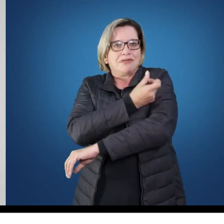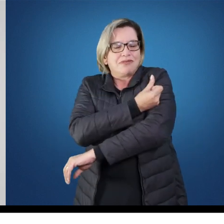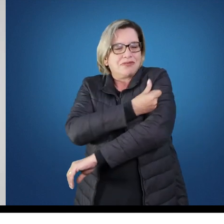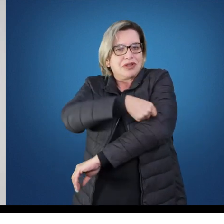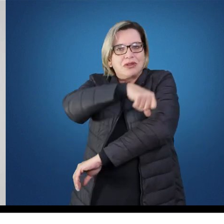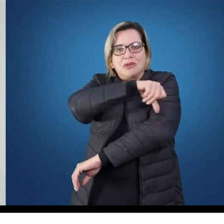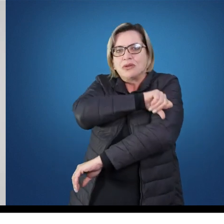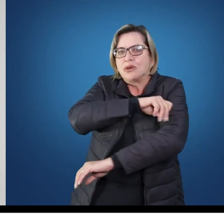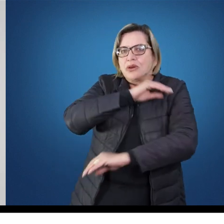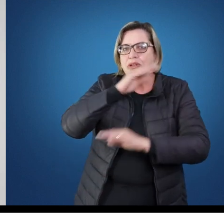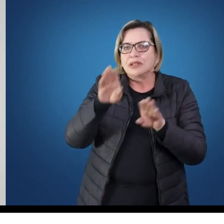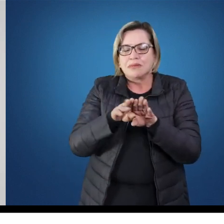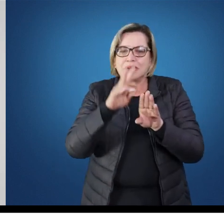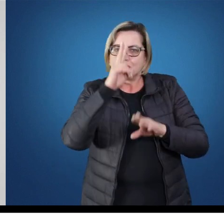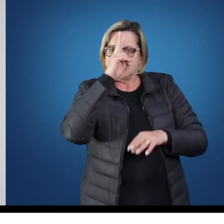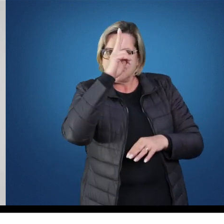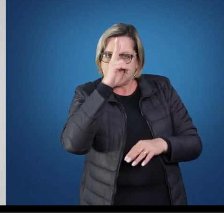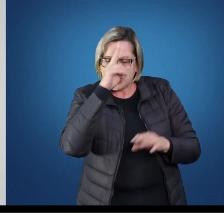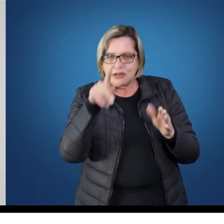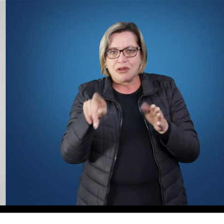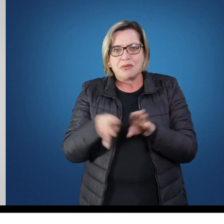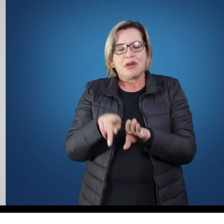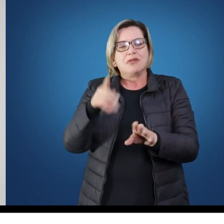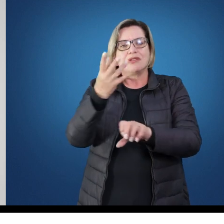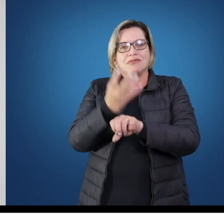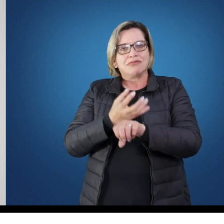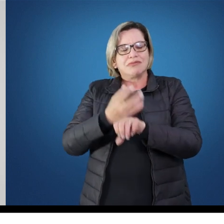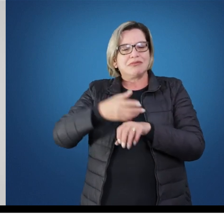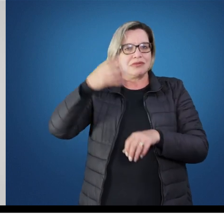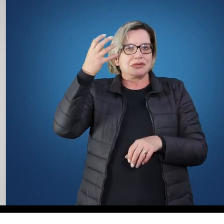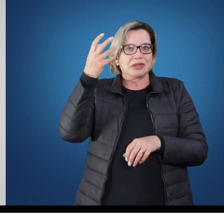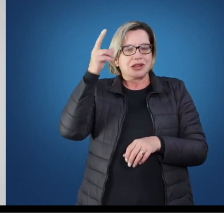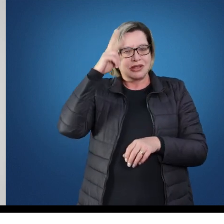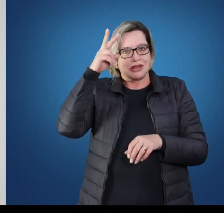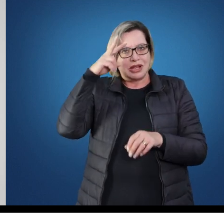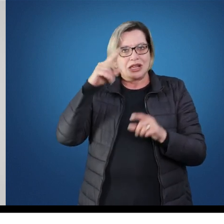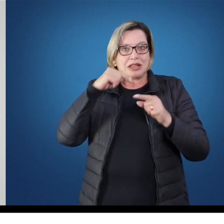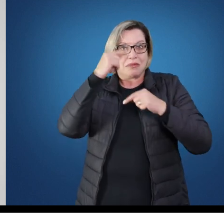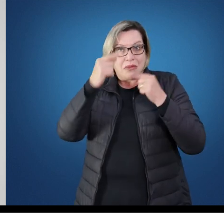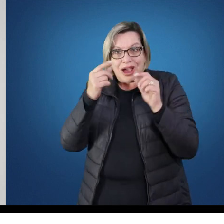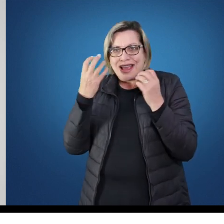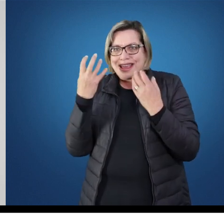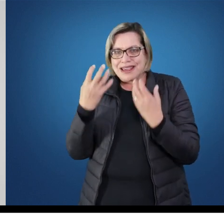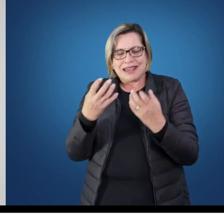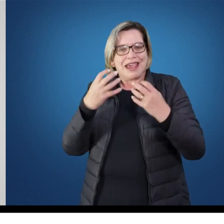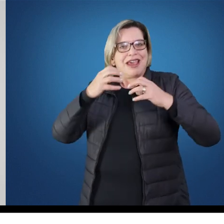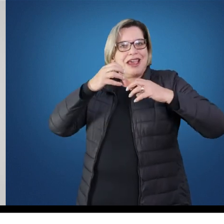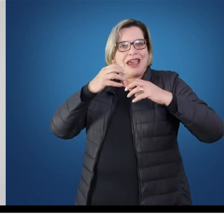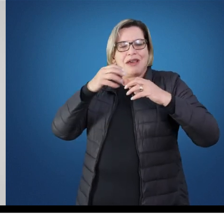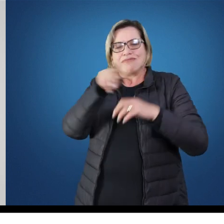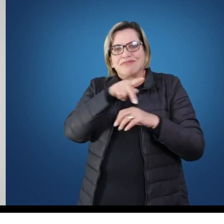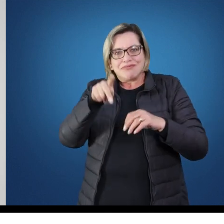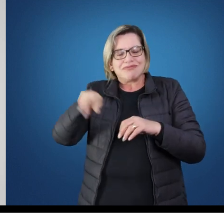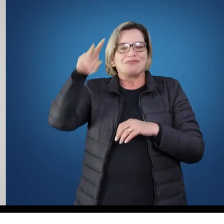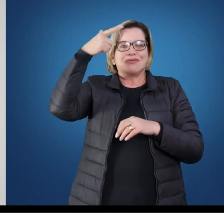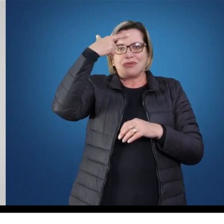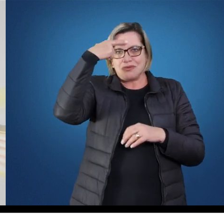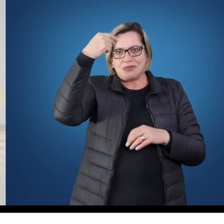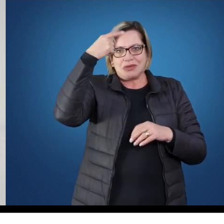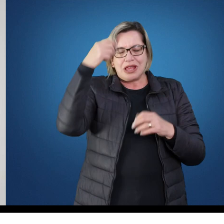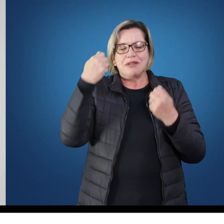fundamental e médio na disciplina de História. Para atuar como professor em universidades, é necessário continuar os estudos como a pós-graduação.